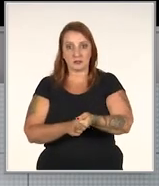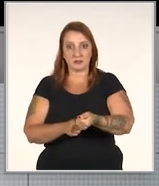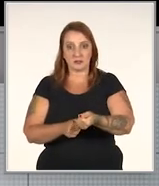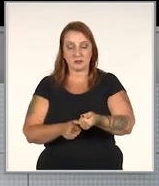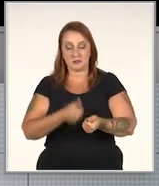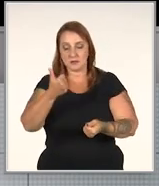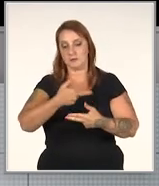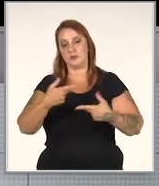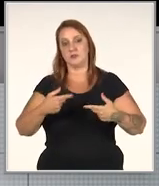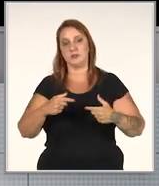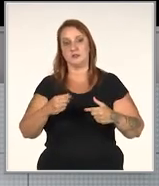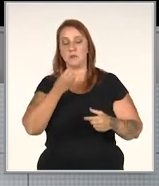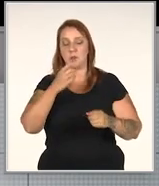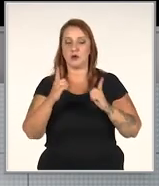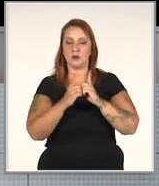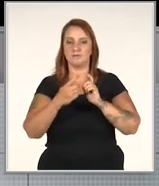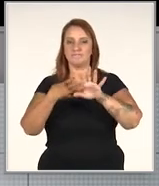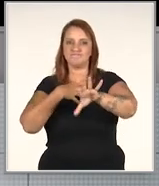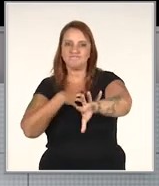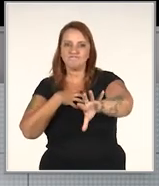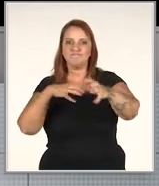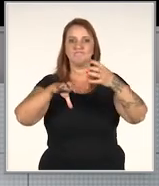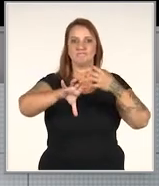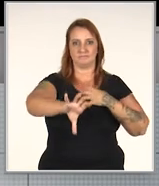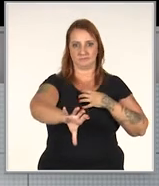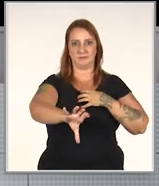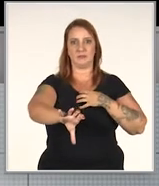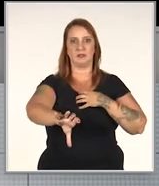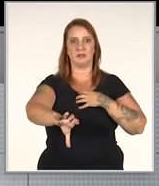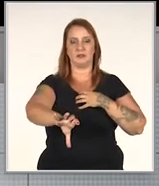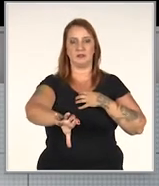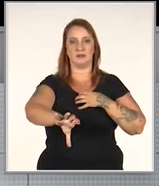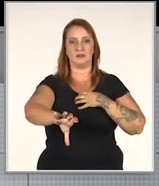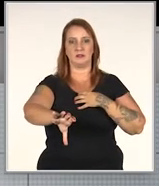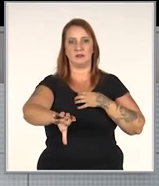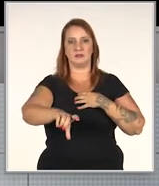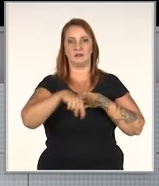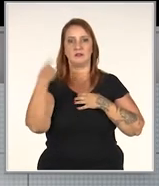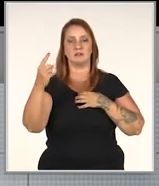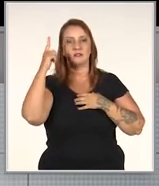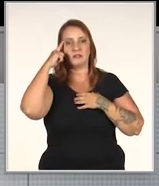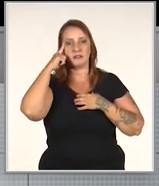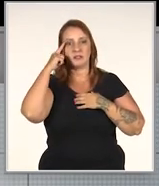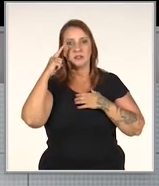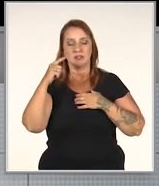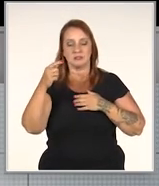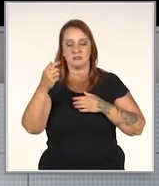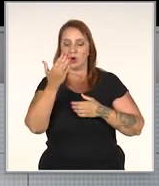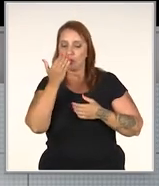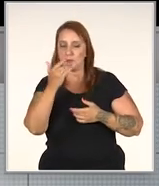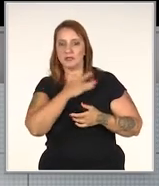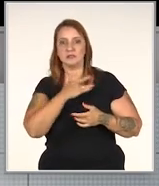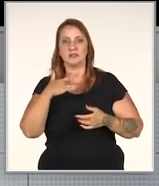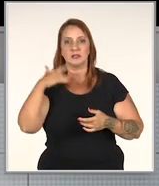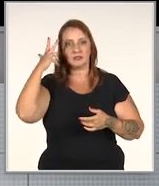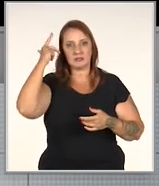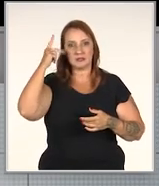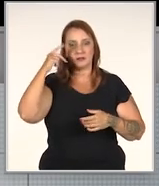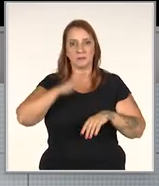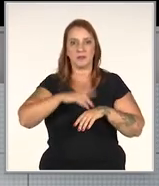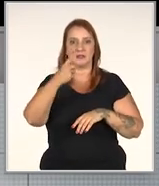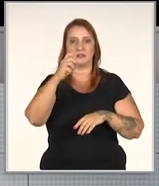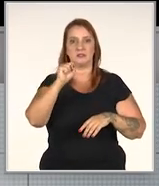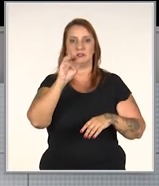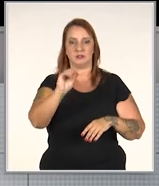primeiro passo para você prestar um bom atendimento. A empatia, o rapport, é instantâneo. A gente já tem toda a linha de dietas de alimentação natural, então são mais de